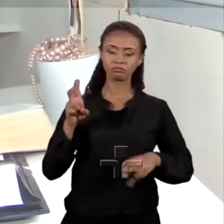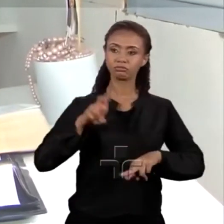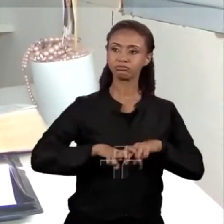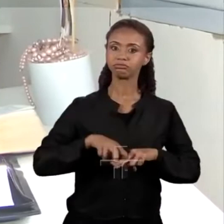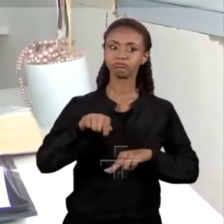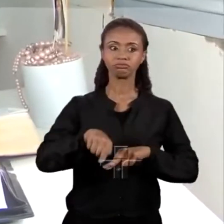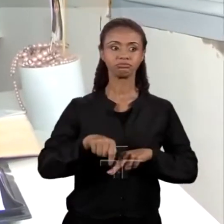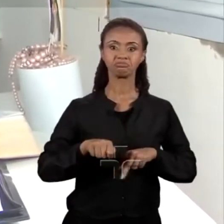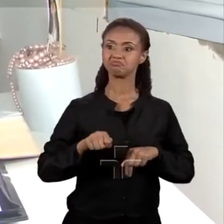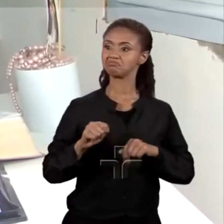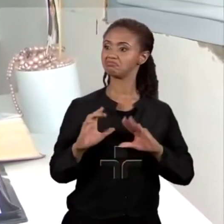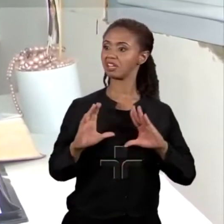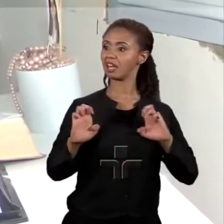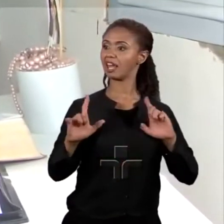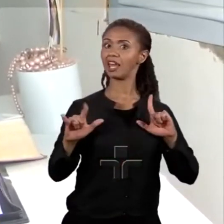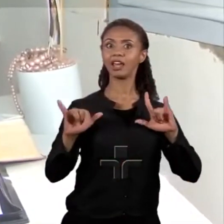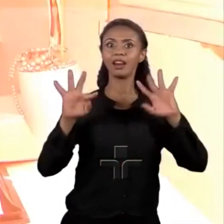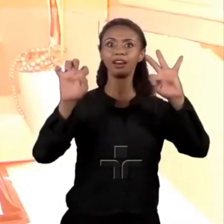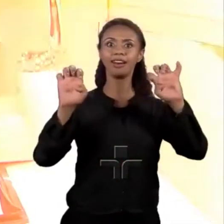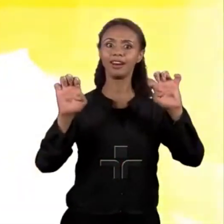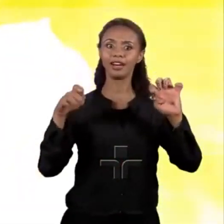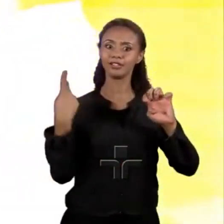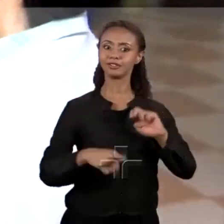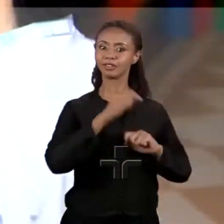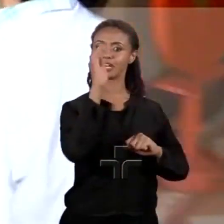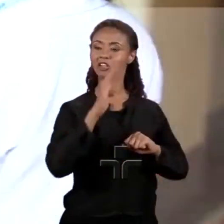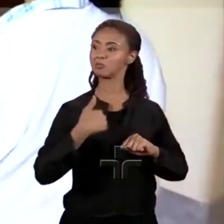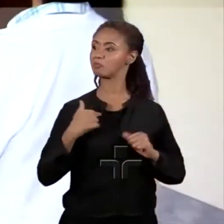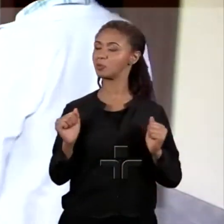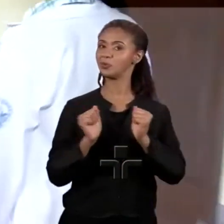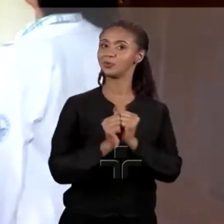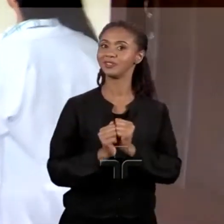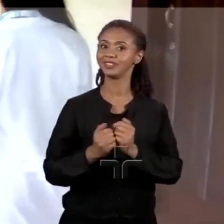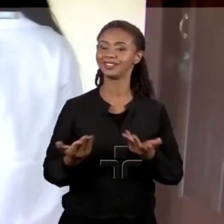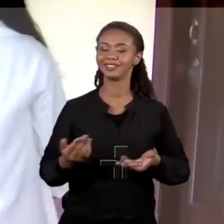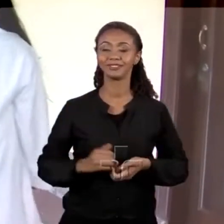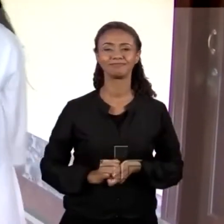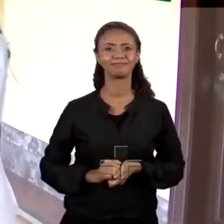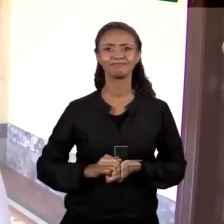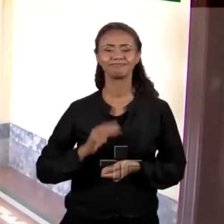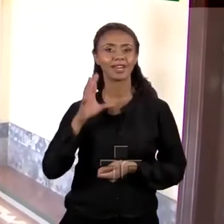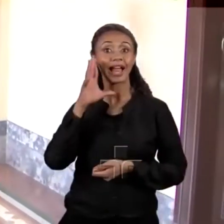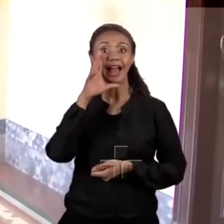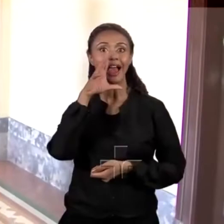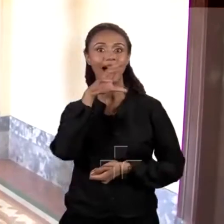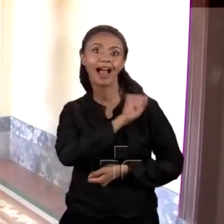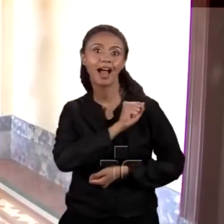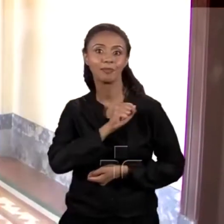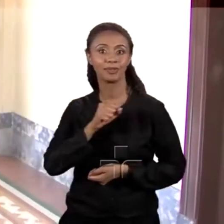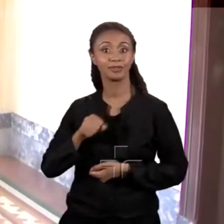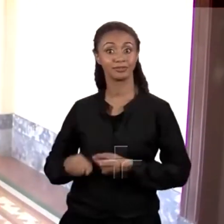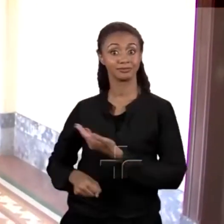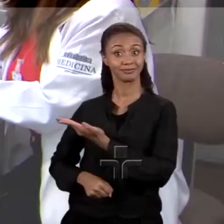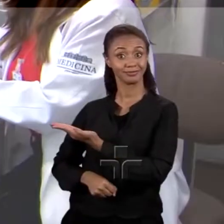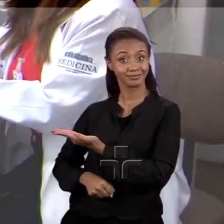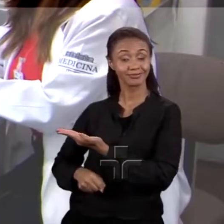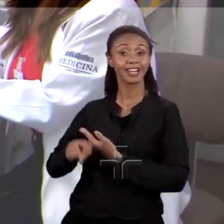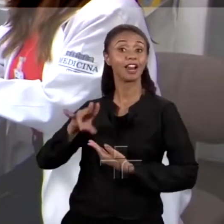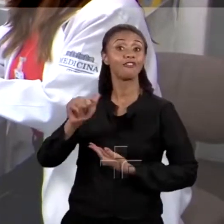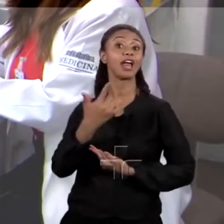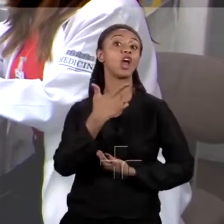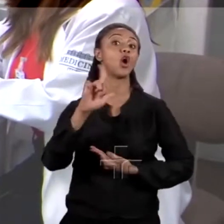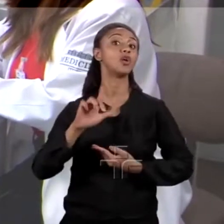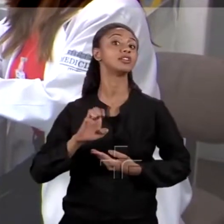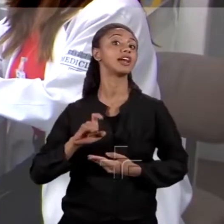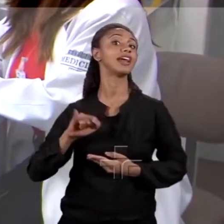a elite do nosso Brasil. Em poucos dias, Natália fará parte de outra elite. Todos